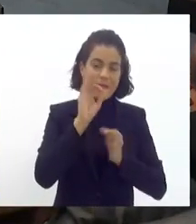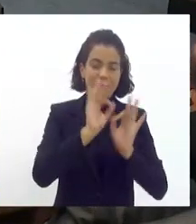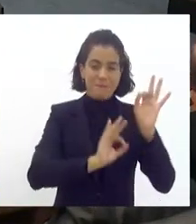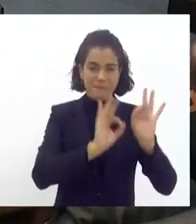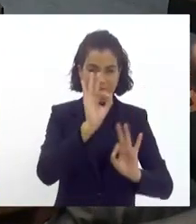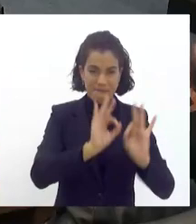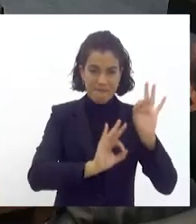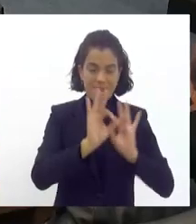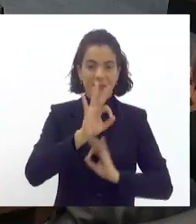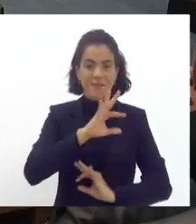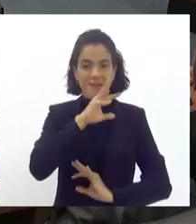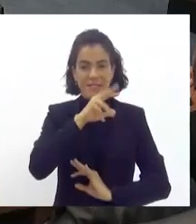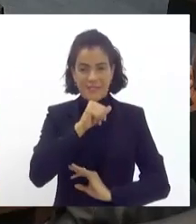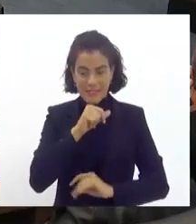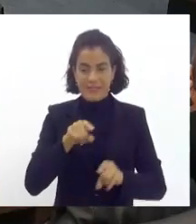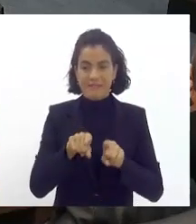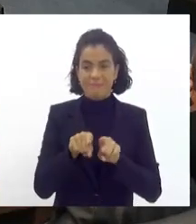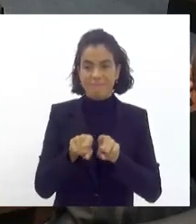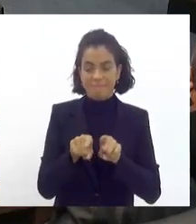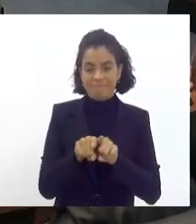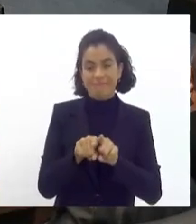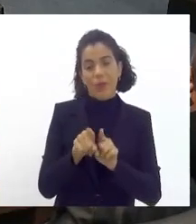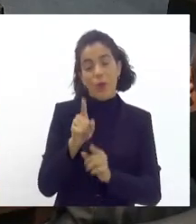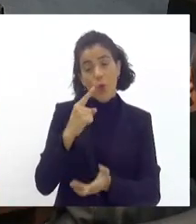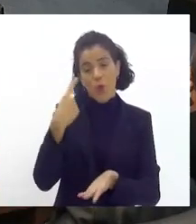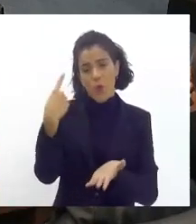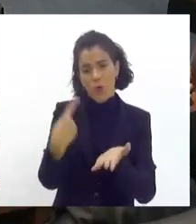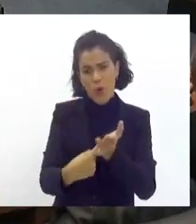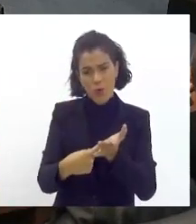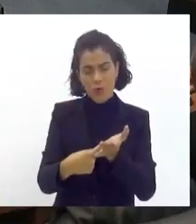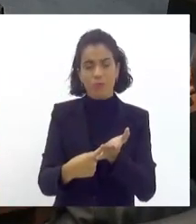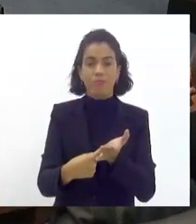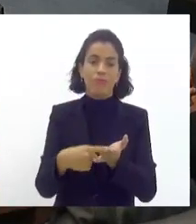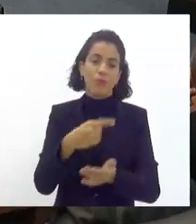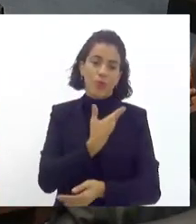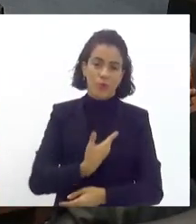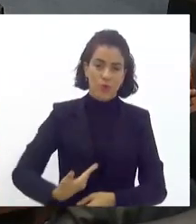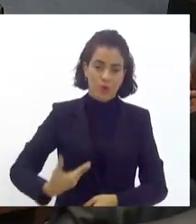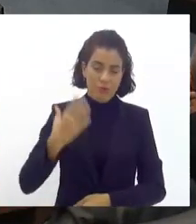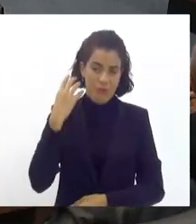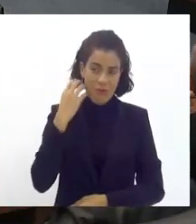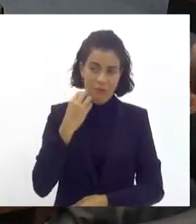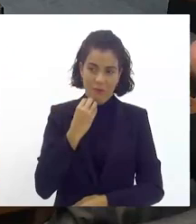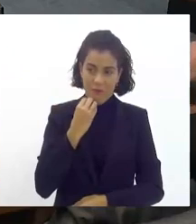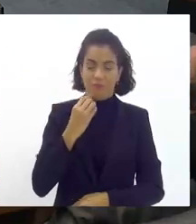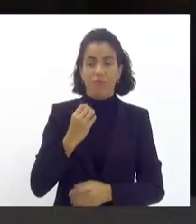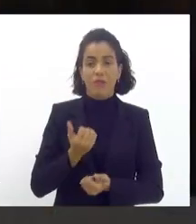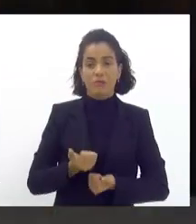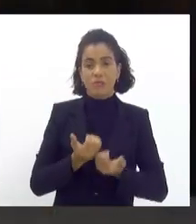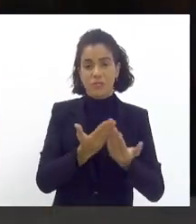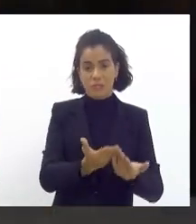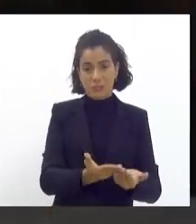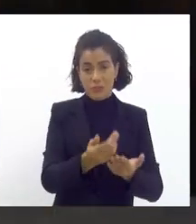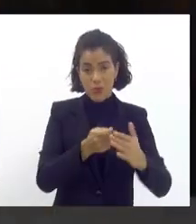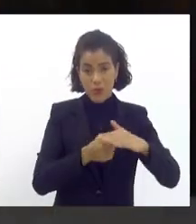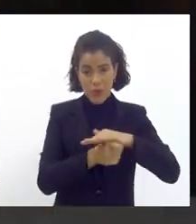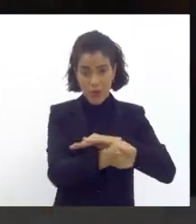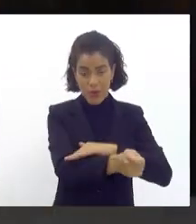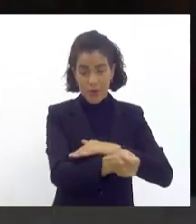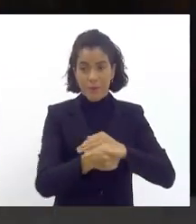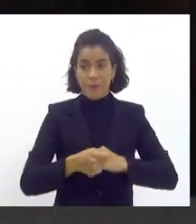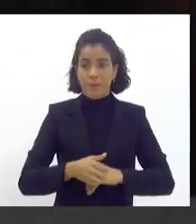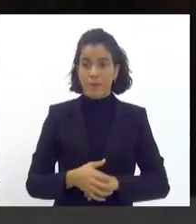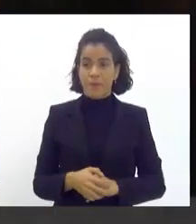civil participando dessa audiência e o compromisso já afirmado do governador Claudio Castro na disponibilização desse recurso e só para